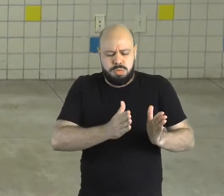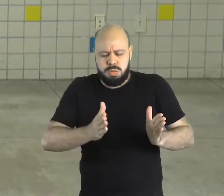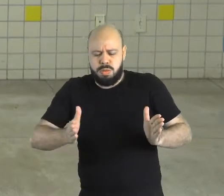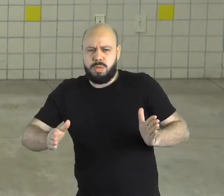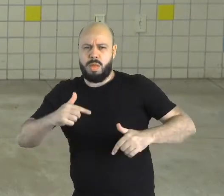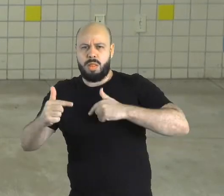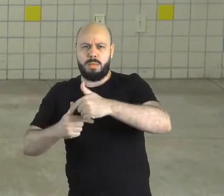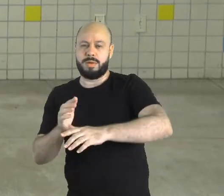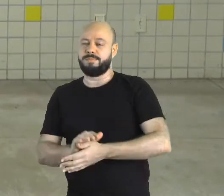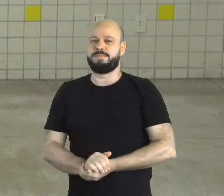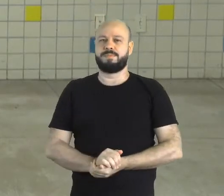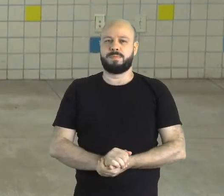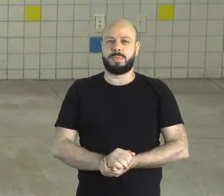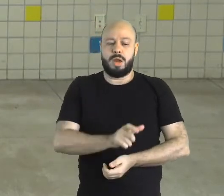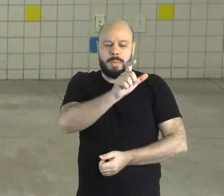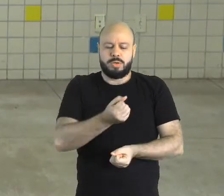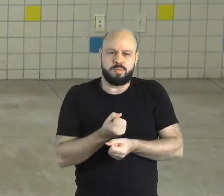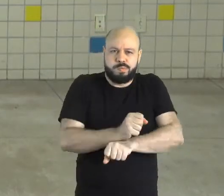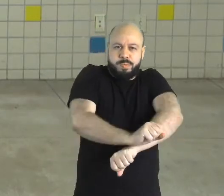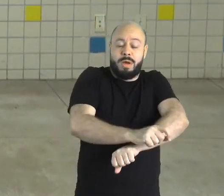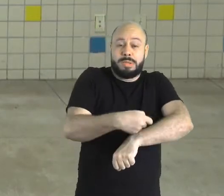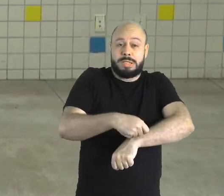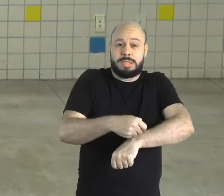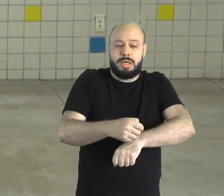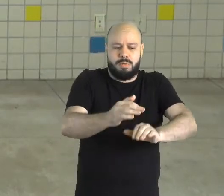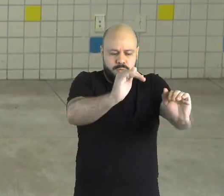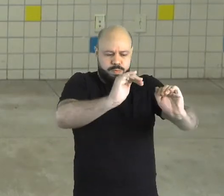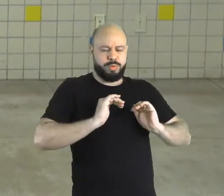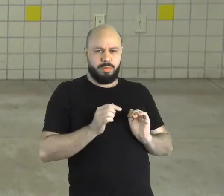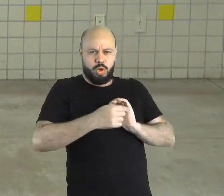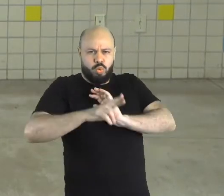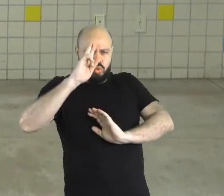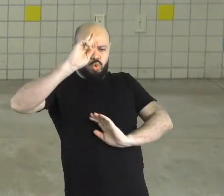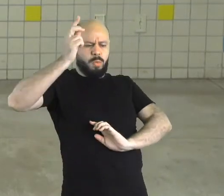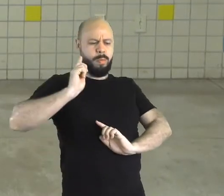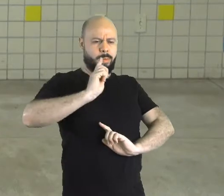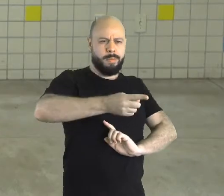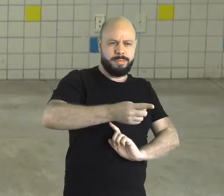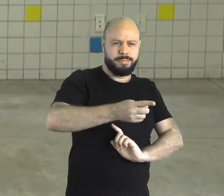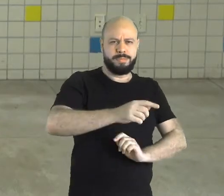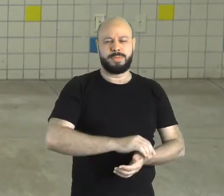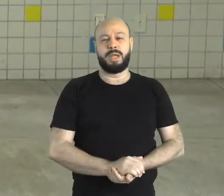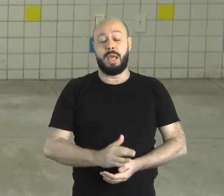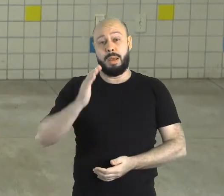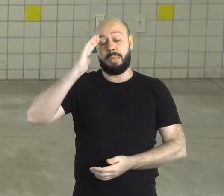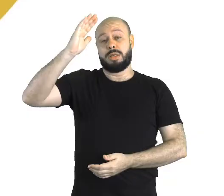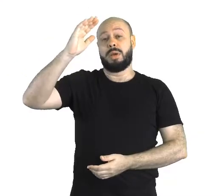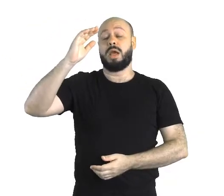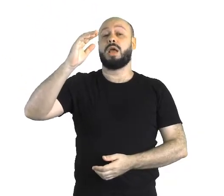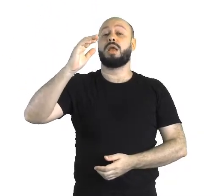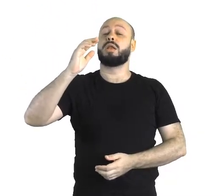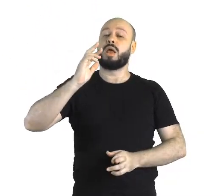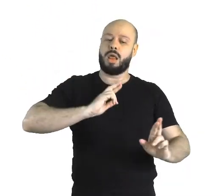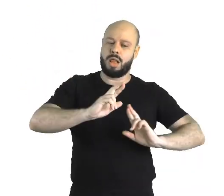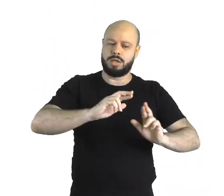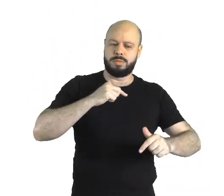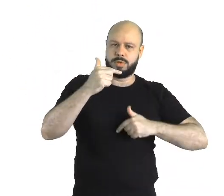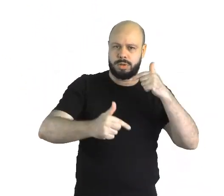O escravo também deveria obedecer o comando de um senhor, principalmente nas relações de trabalho.